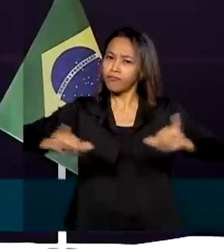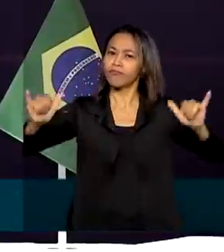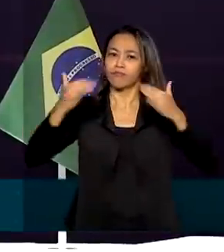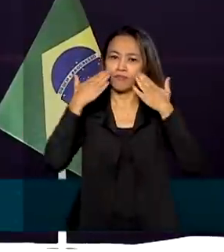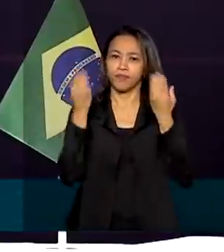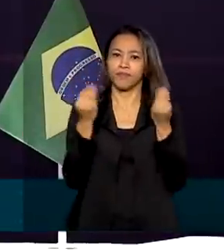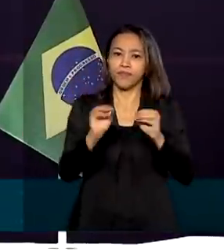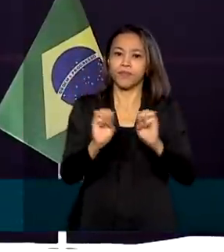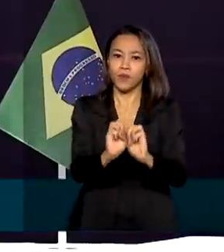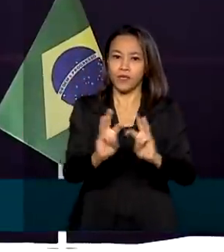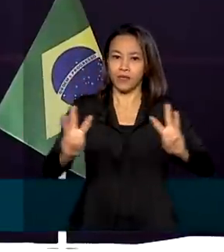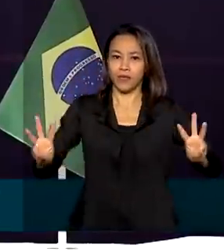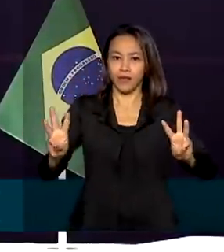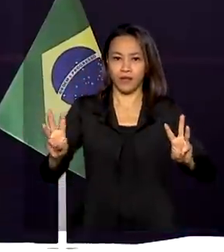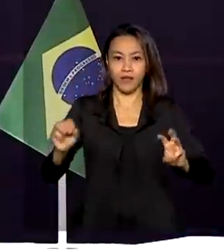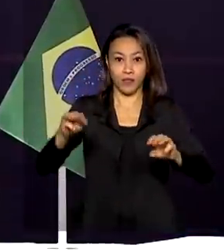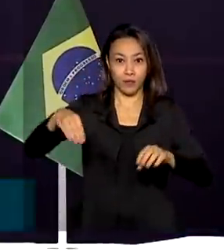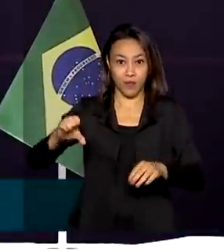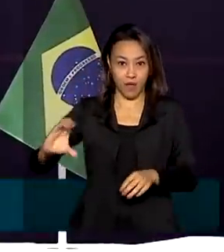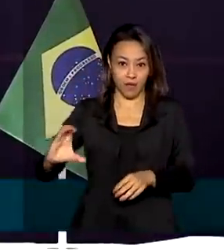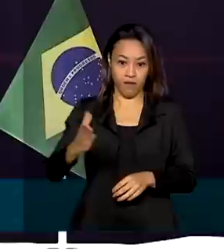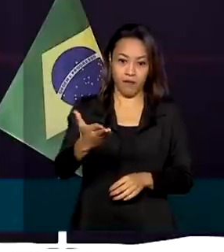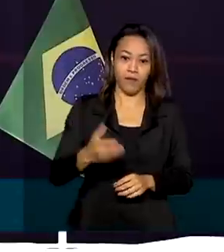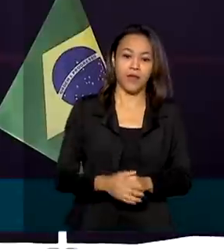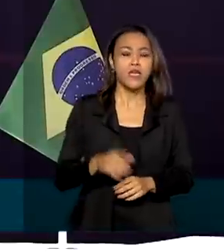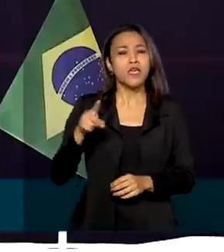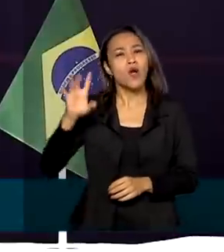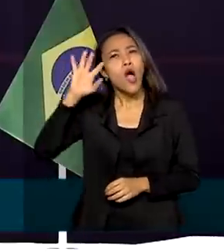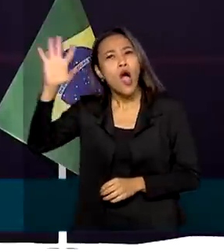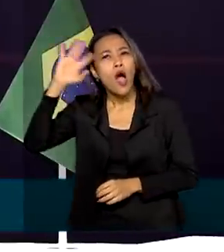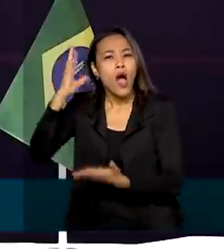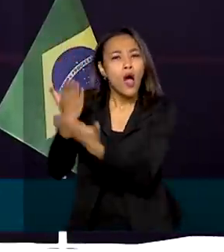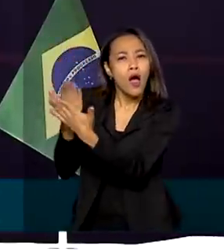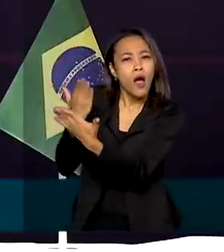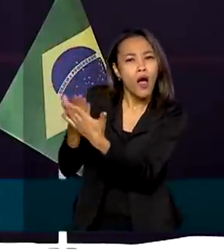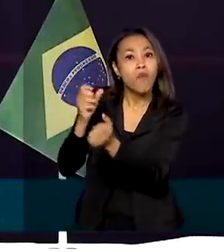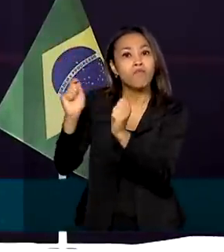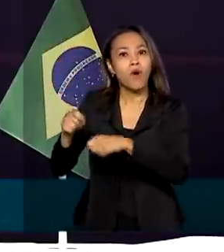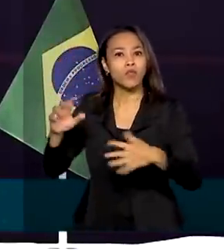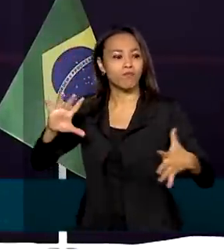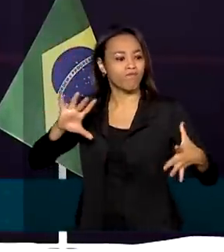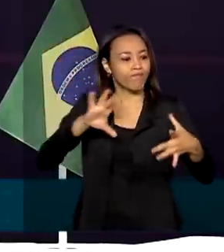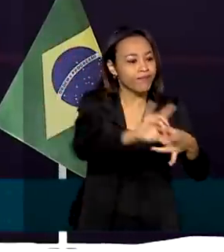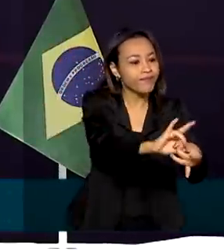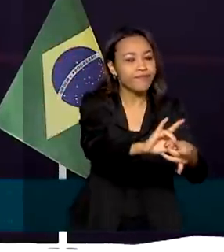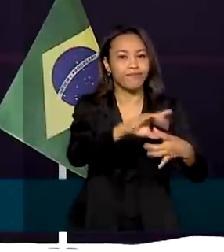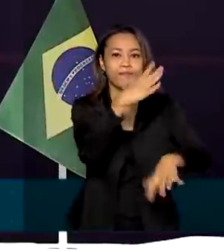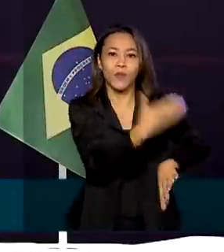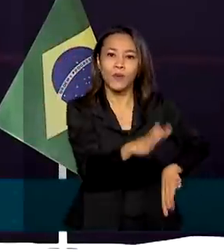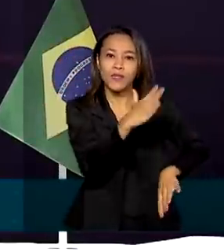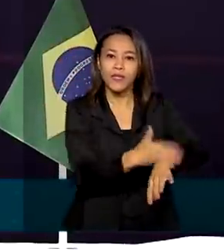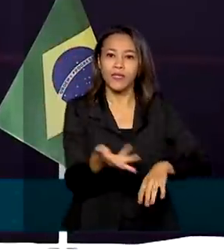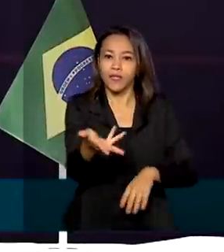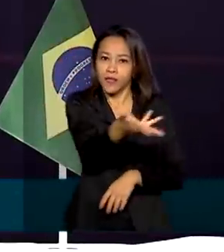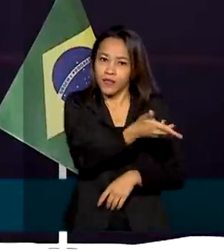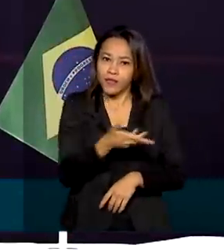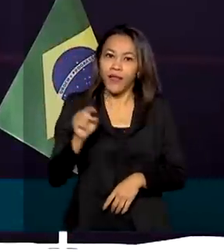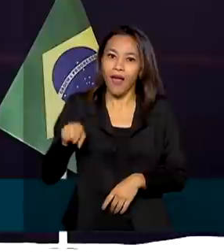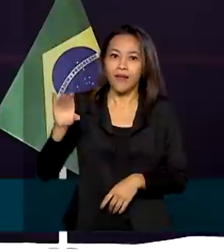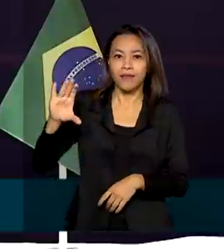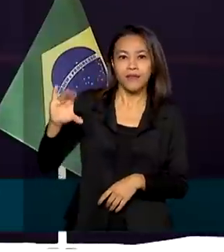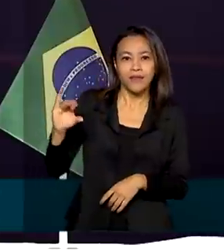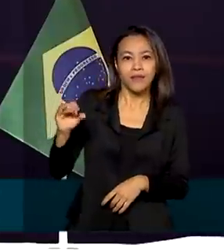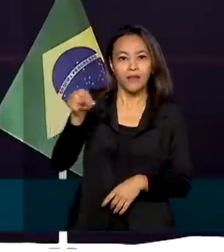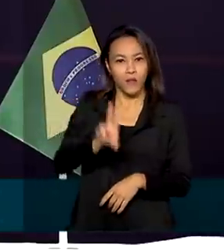MEC. Que o conhecimento teórico ele possa se transformar em algo prático, é a ciência